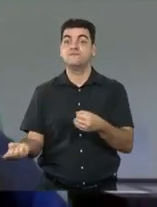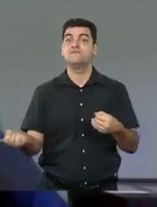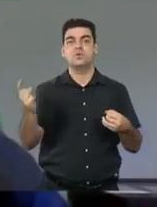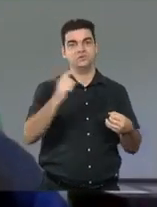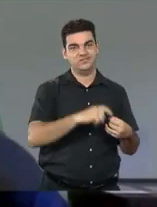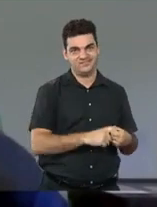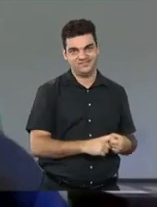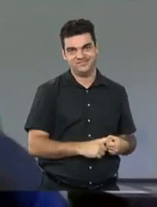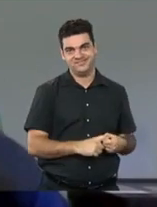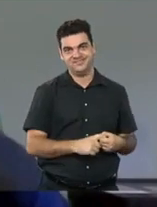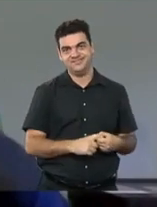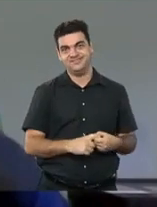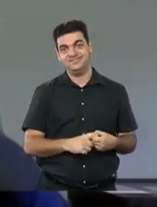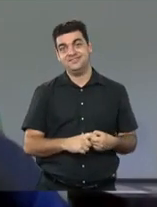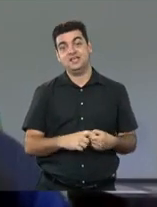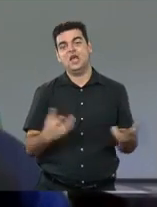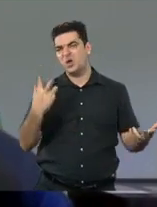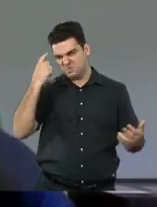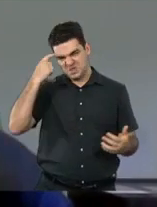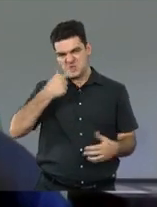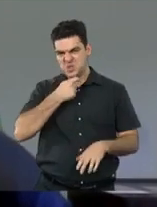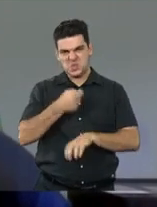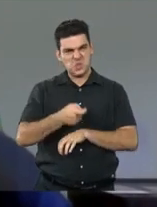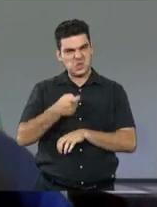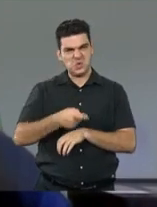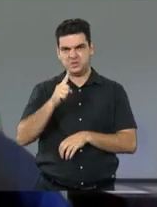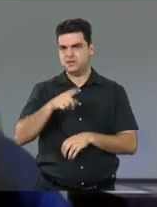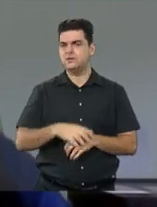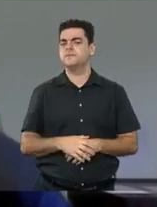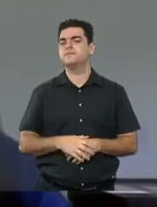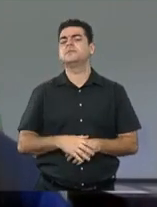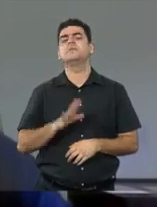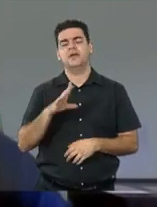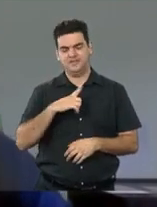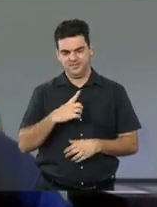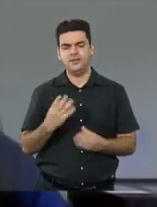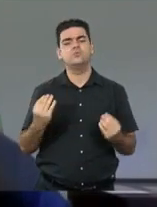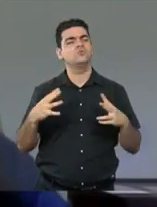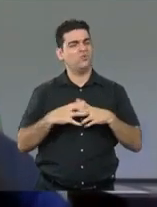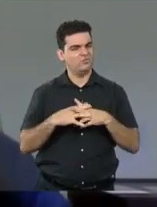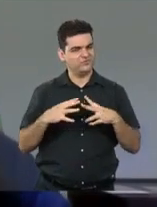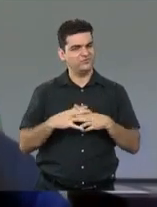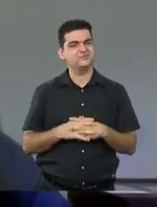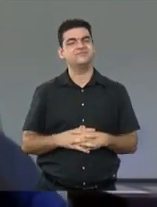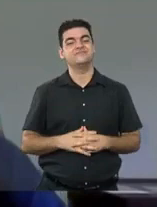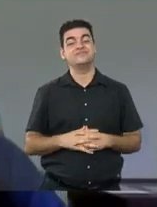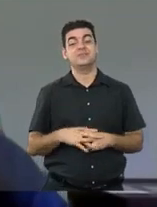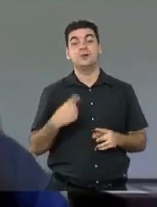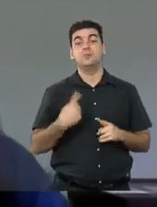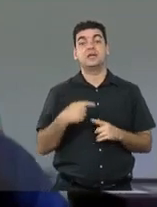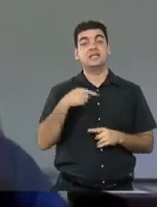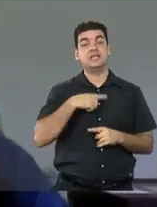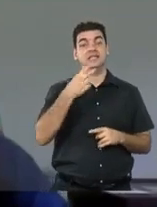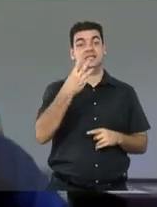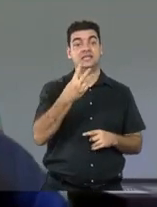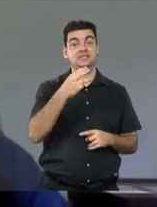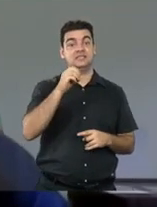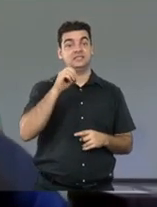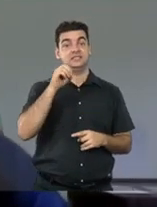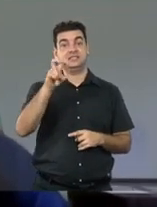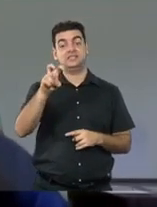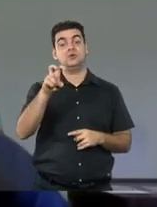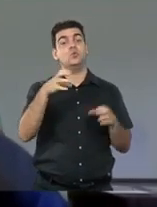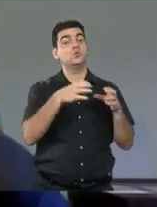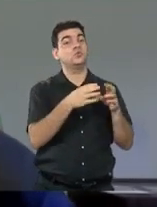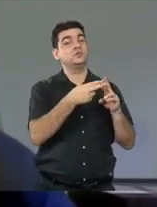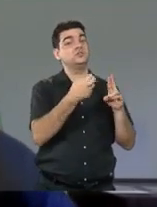talvez esse pensamento não seja tão machista. Mas nós somos diversos, né? Nós somos diversos. 305 povos diferentes. Lógico